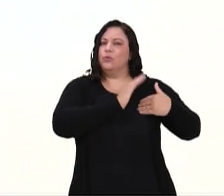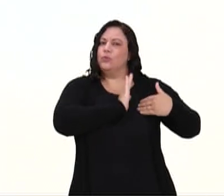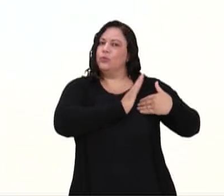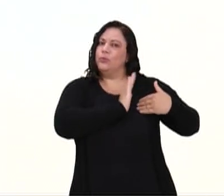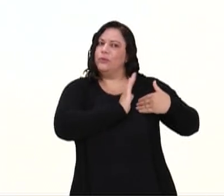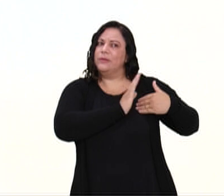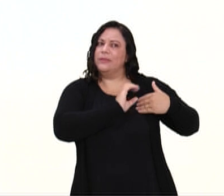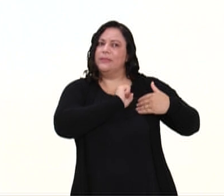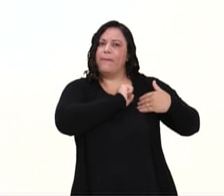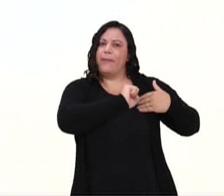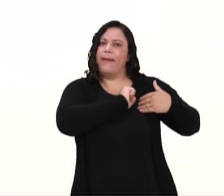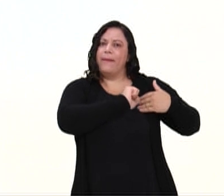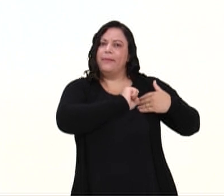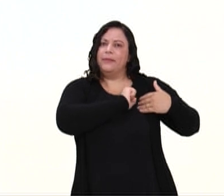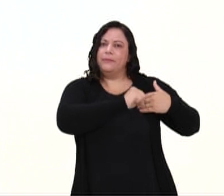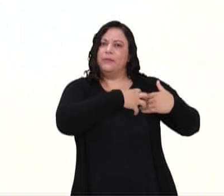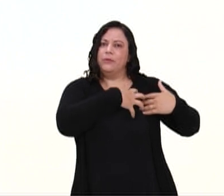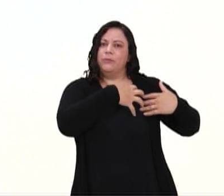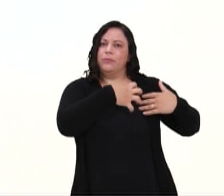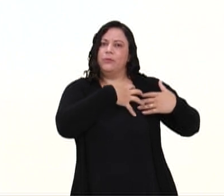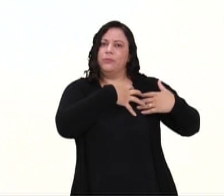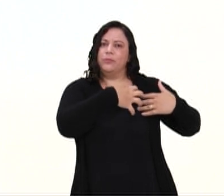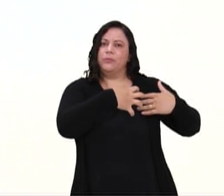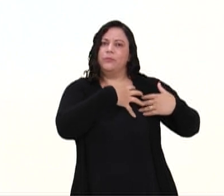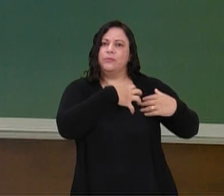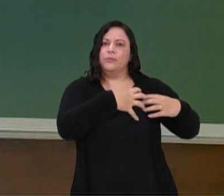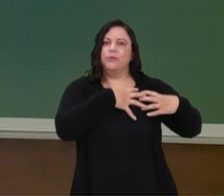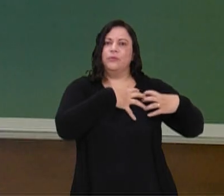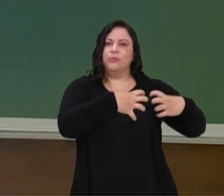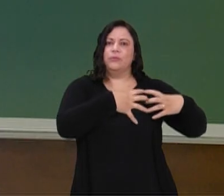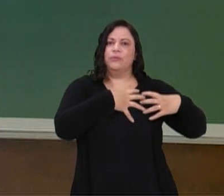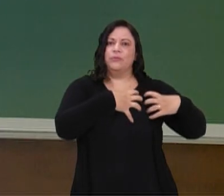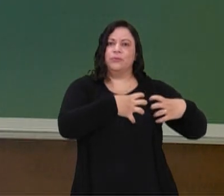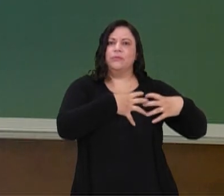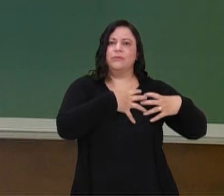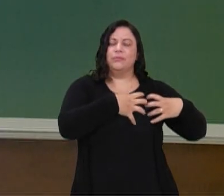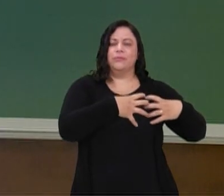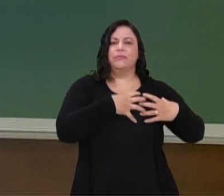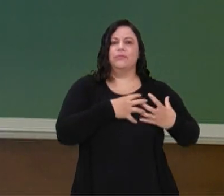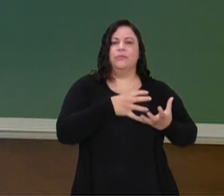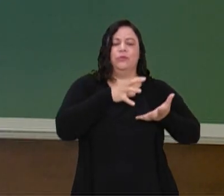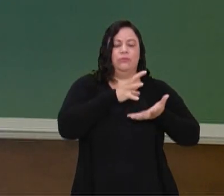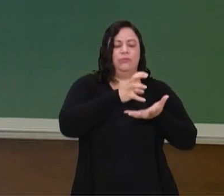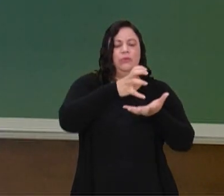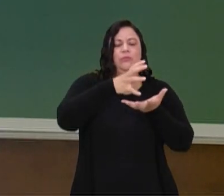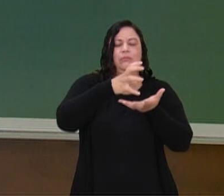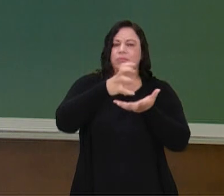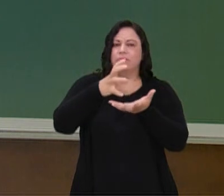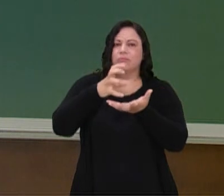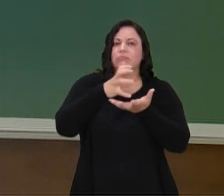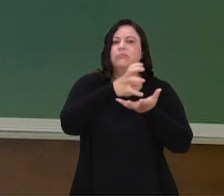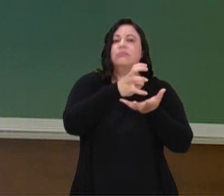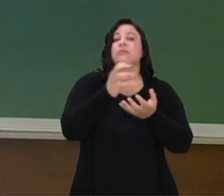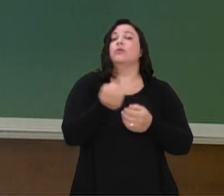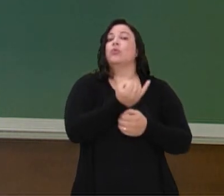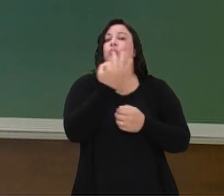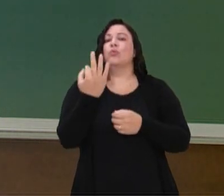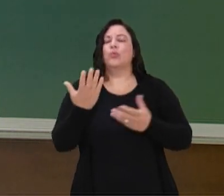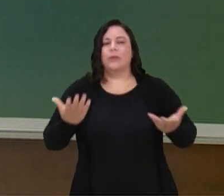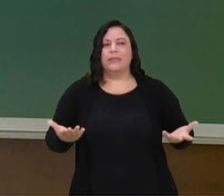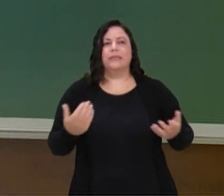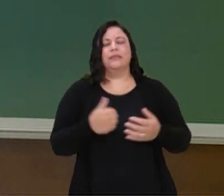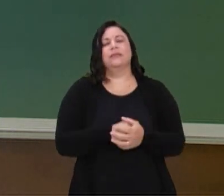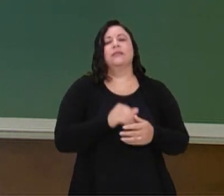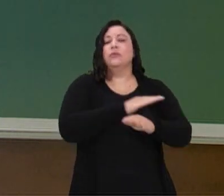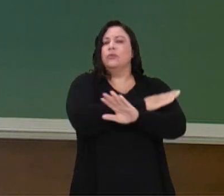E que essa nossa frequência cardíaca, ela tem alterações durante o nosso período do dia. Nós